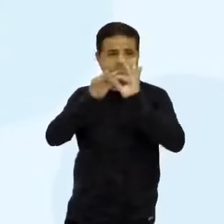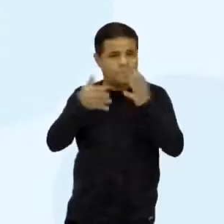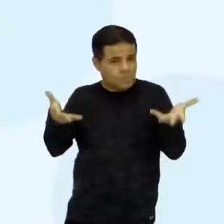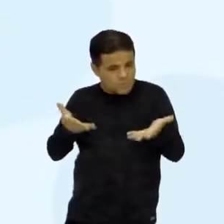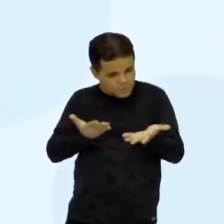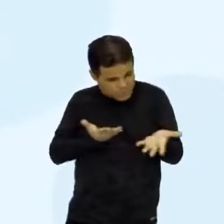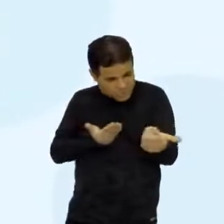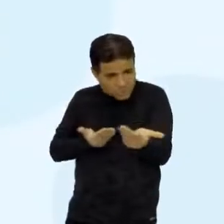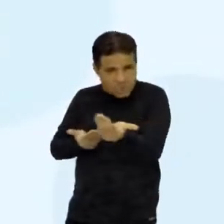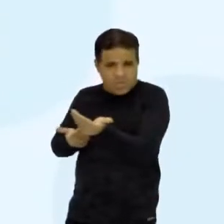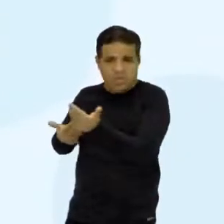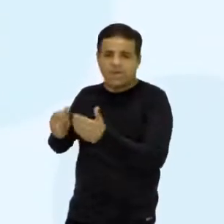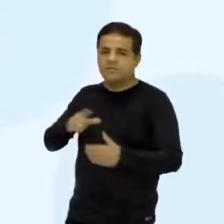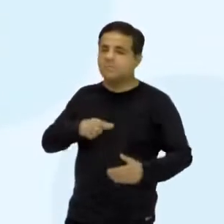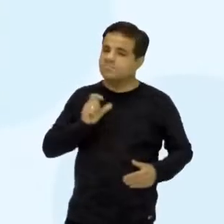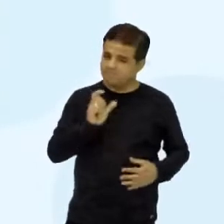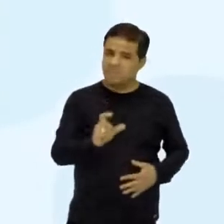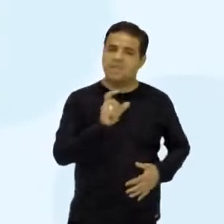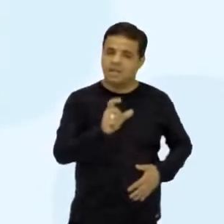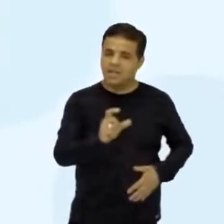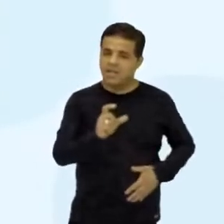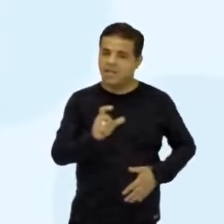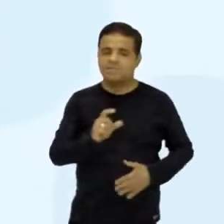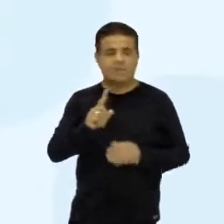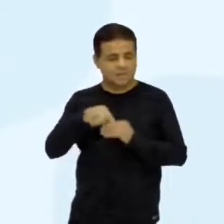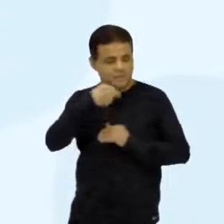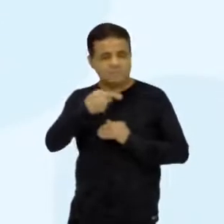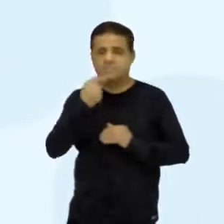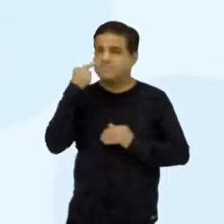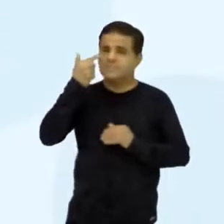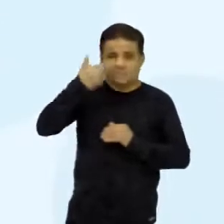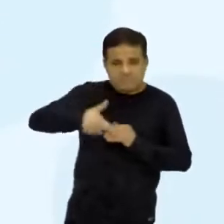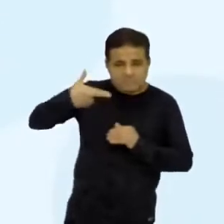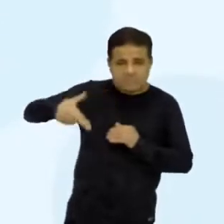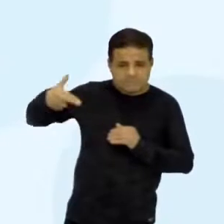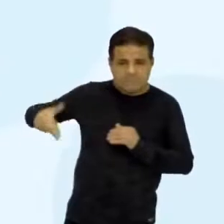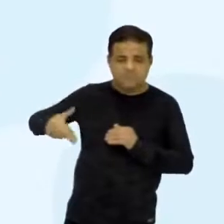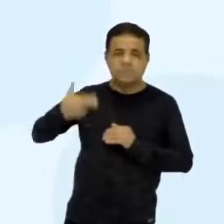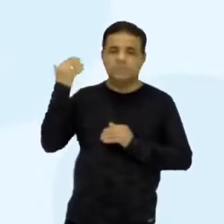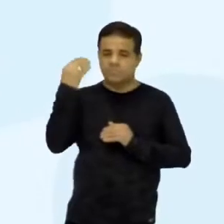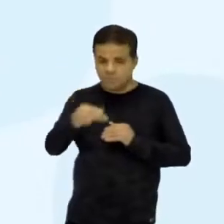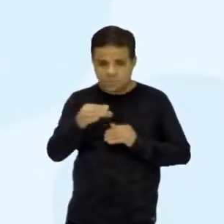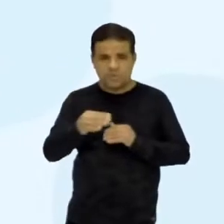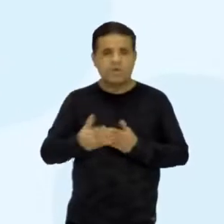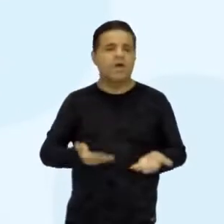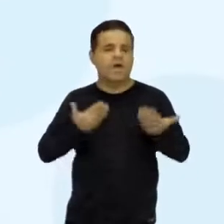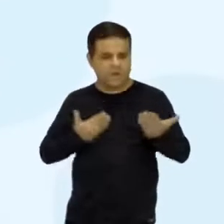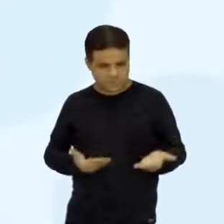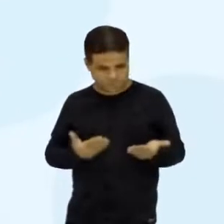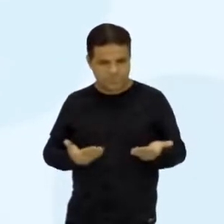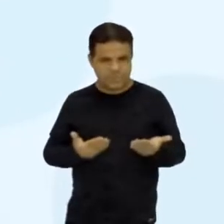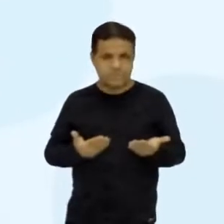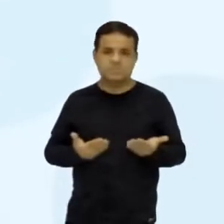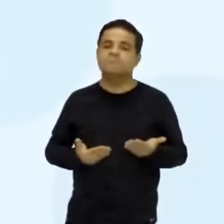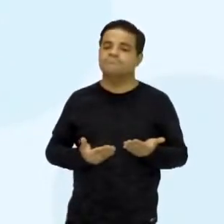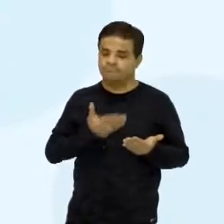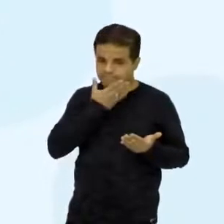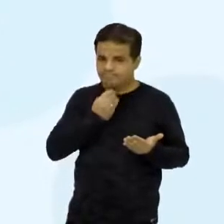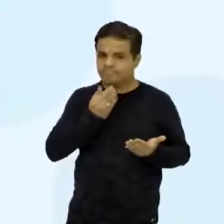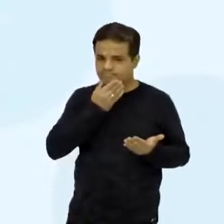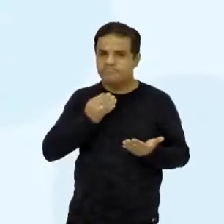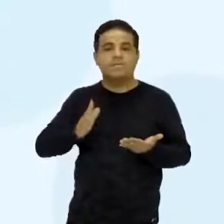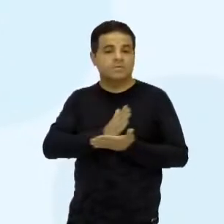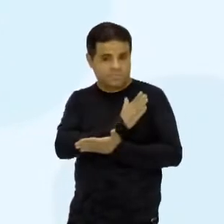jovens. Então, tem os jovens lá, que é a palavrinha central. Depois, pra não sair repetindo jovens, eu coloco garotas, adolescentes do sexo feminino.